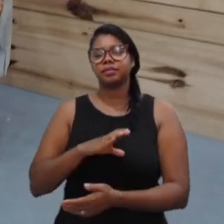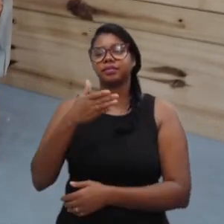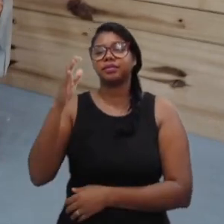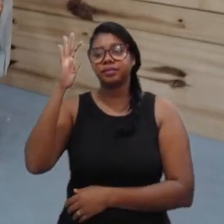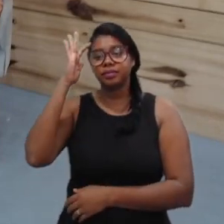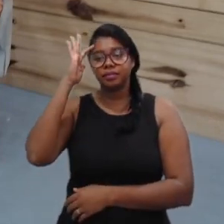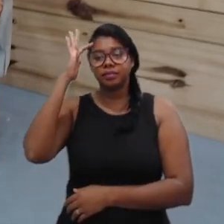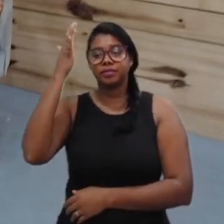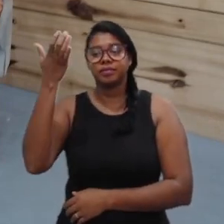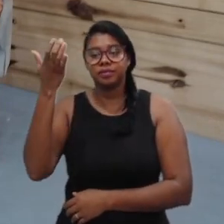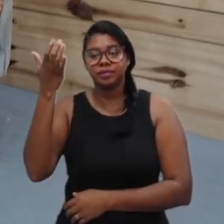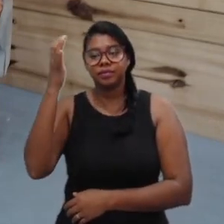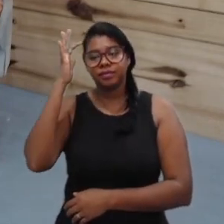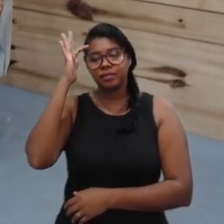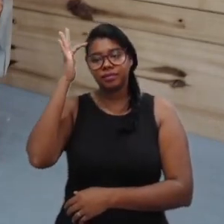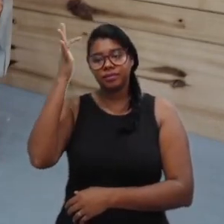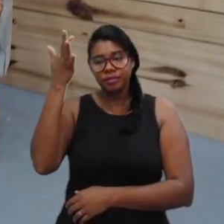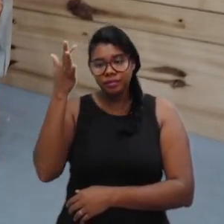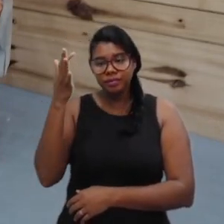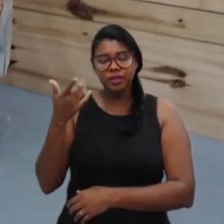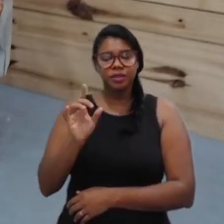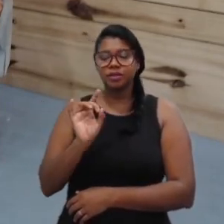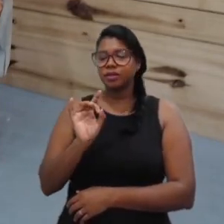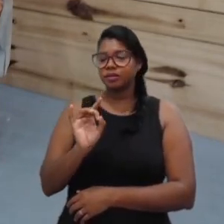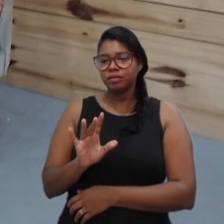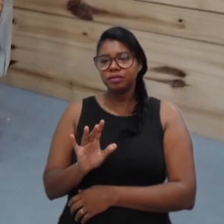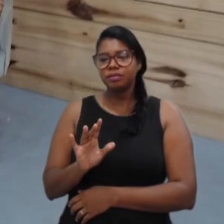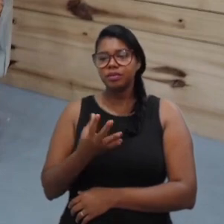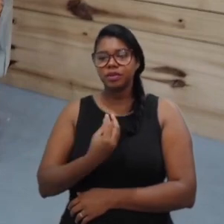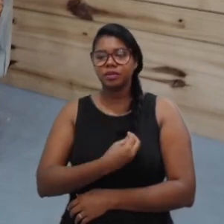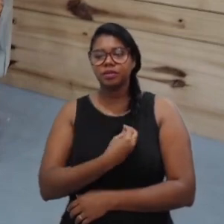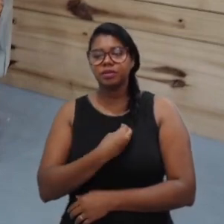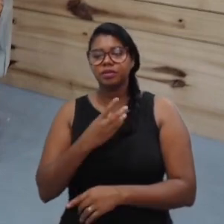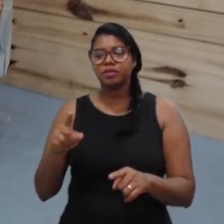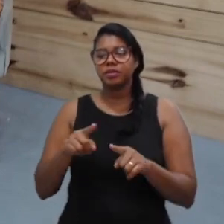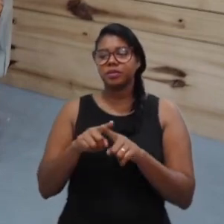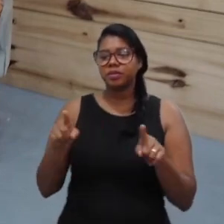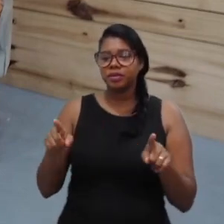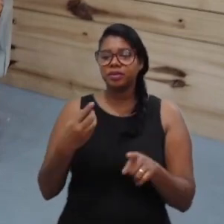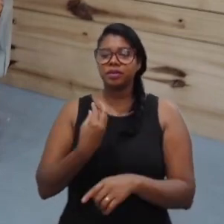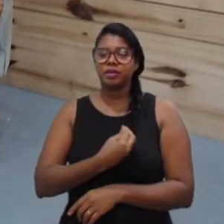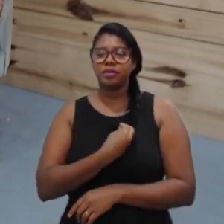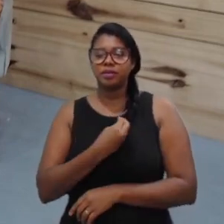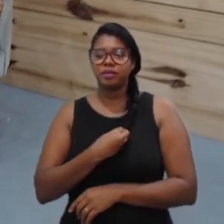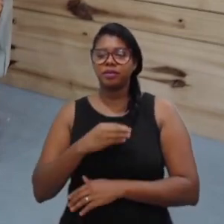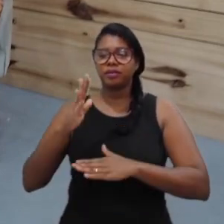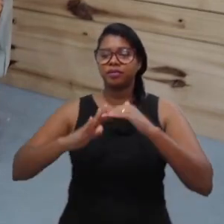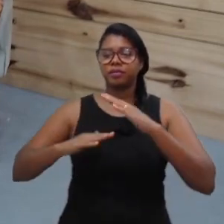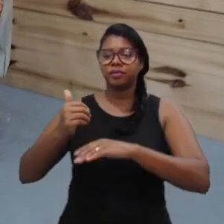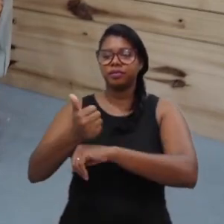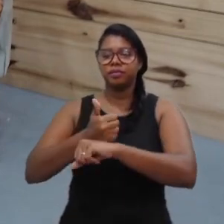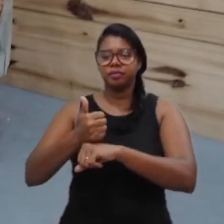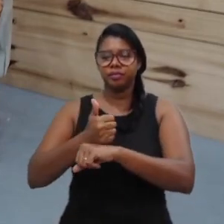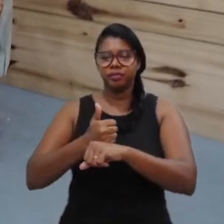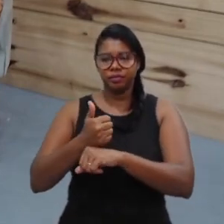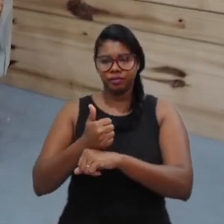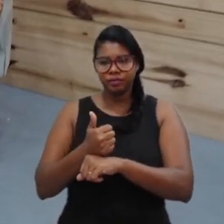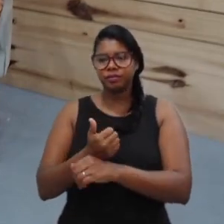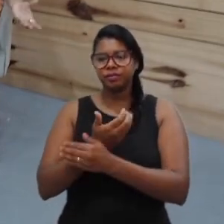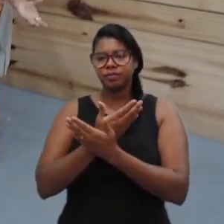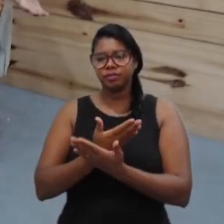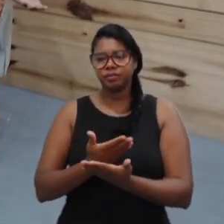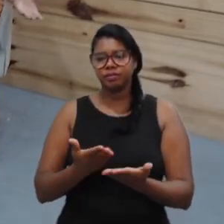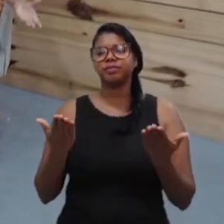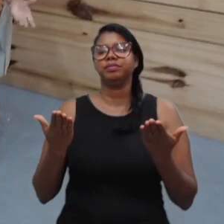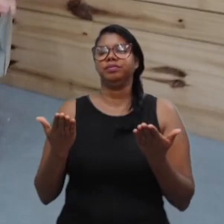continuo falando, não é apenas de vivência, vai ser de vivência, de vivência profissional e de todas as suas relações, que você possa